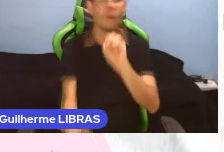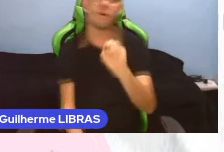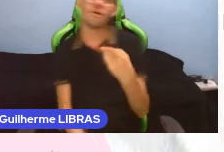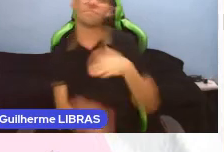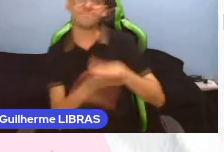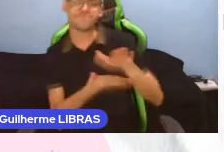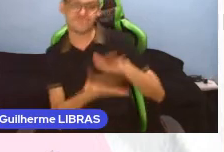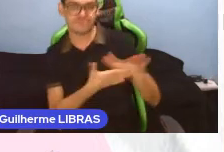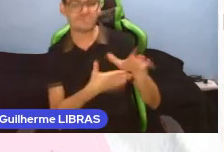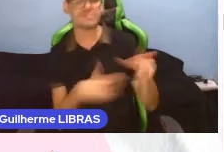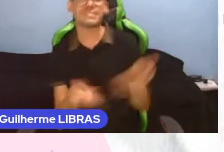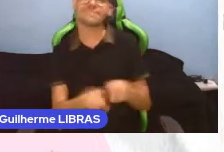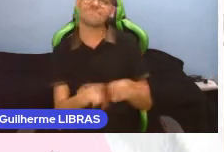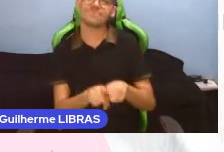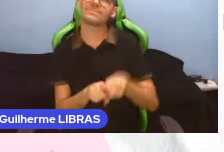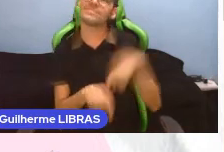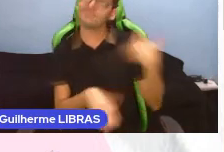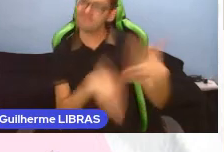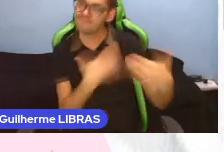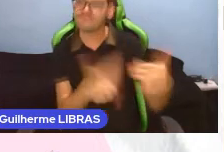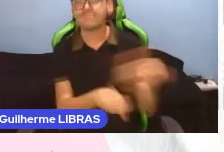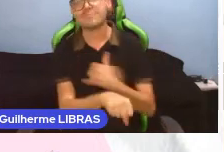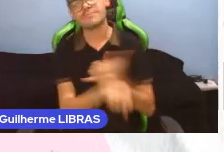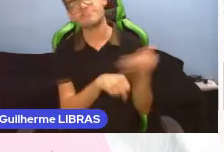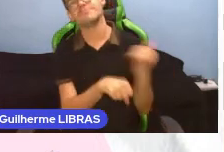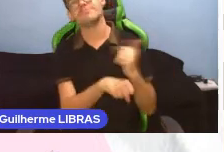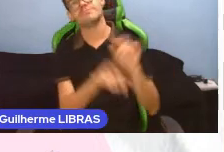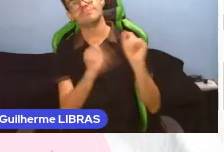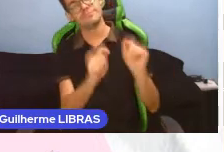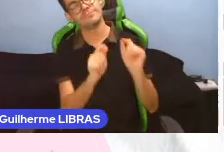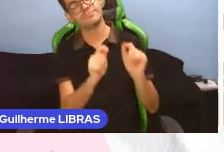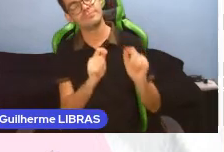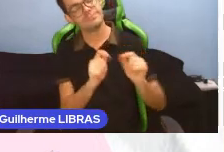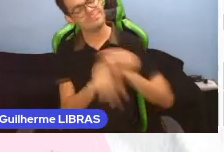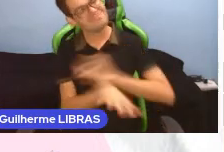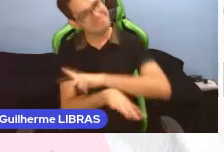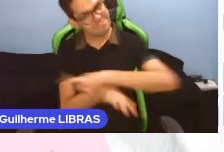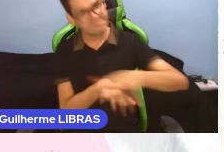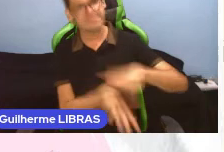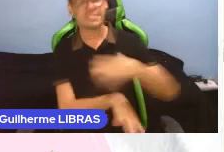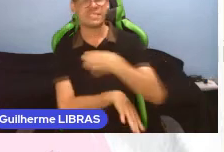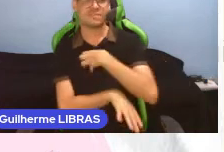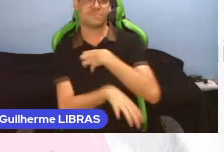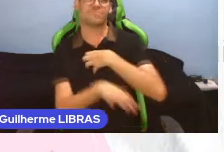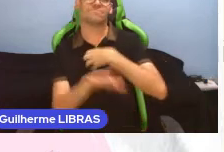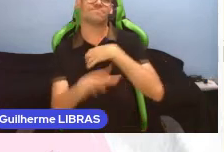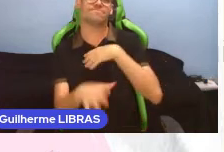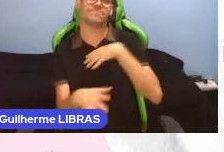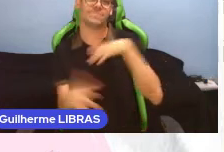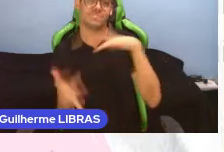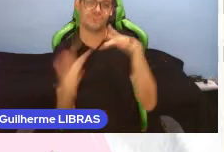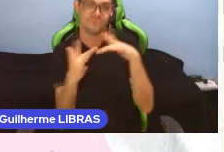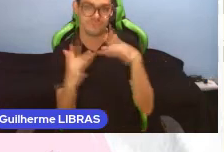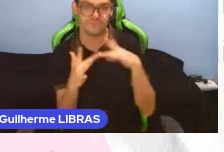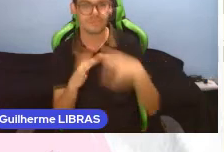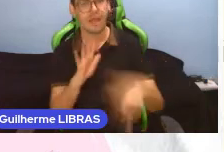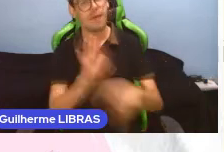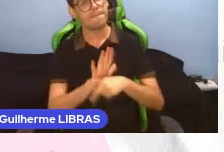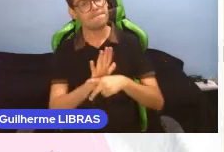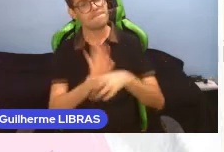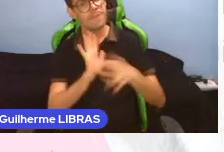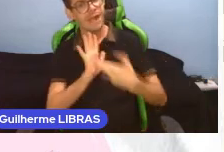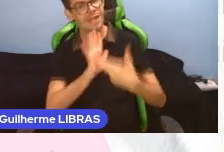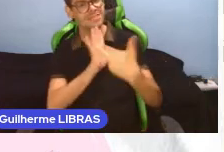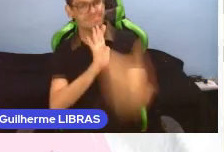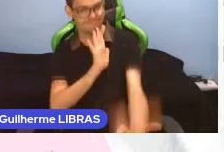Implica desenvolver práticas que permitam múltiplos meios de envolvimento, de representação e de